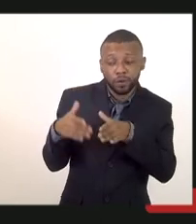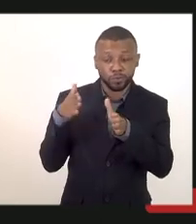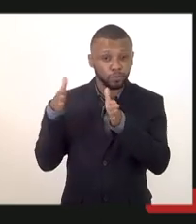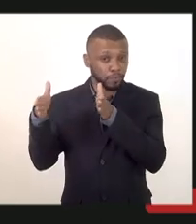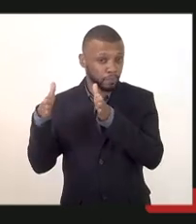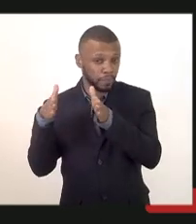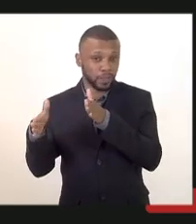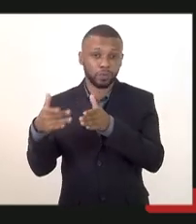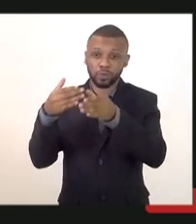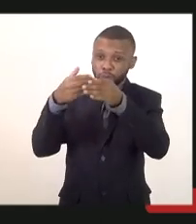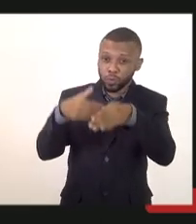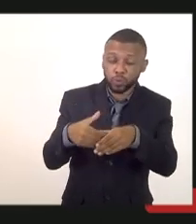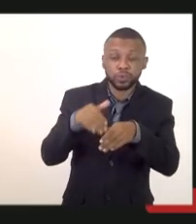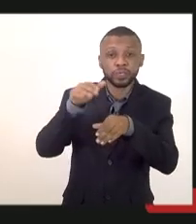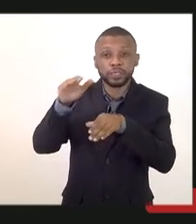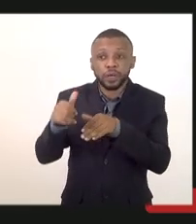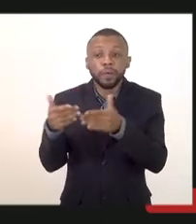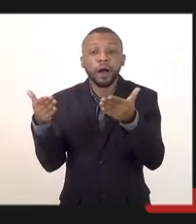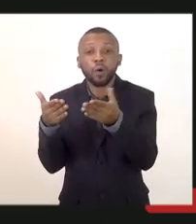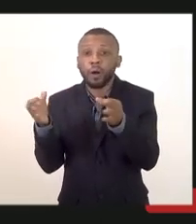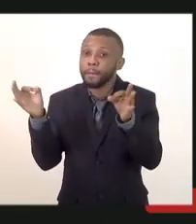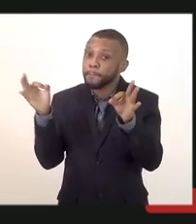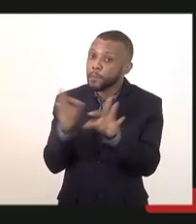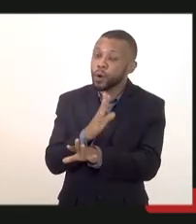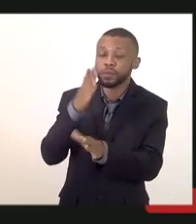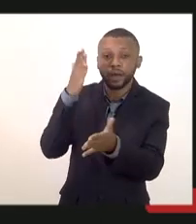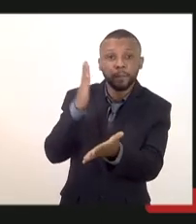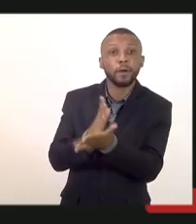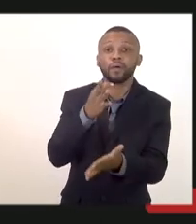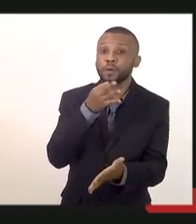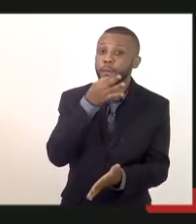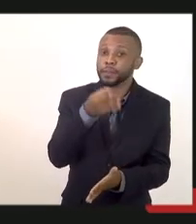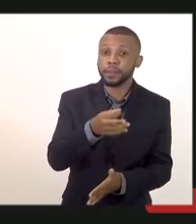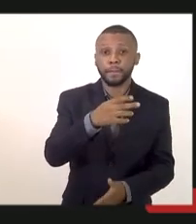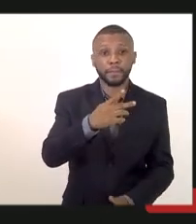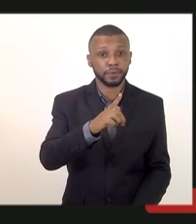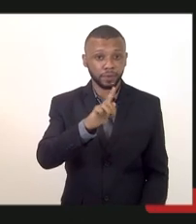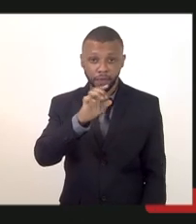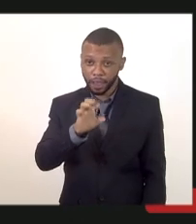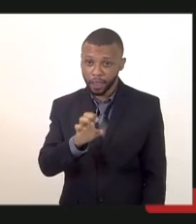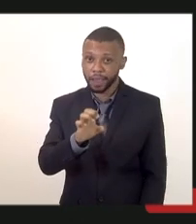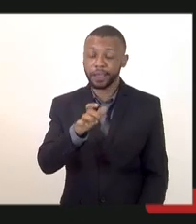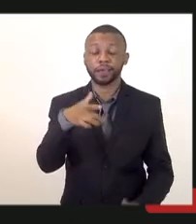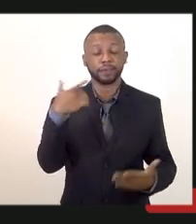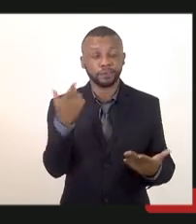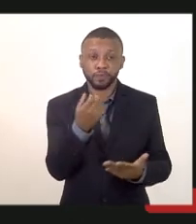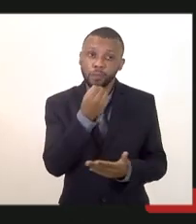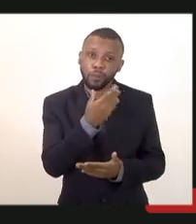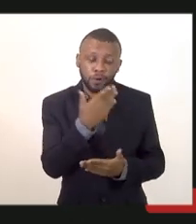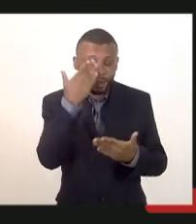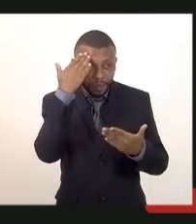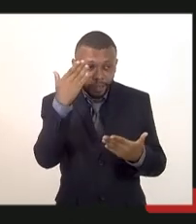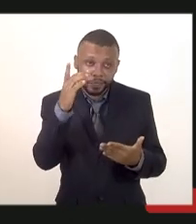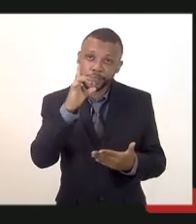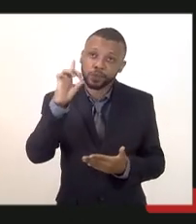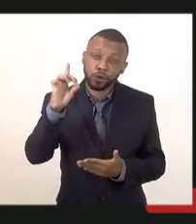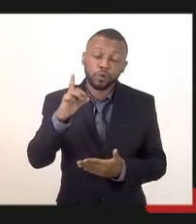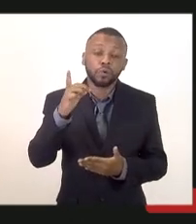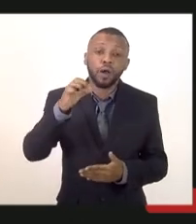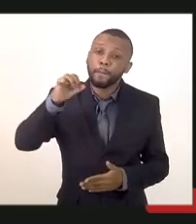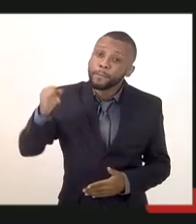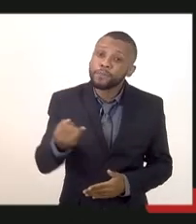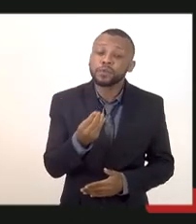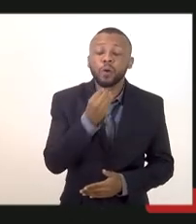agora e não chama mais foi o posicionamento na época da PGE que graças a Deus inclusive aproveitando a oportunidade para